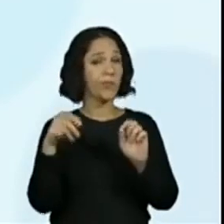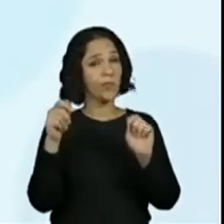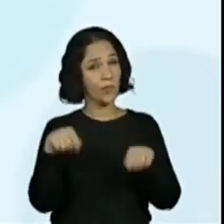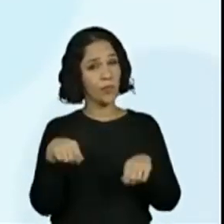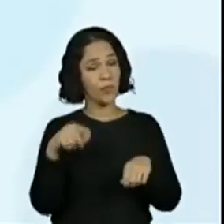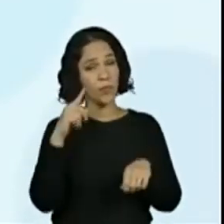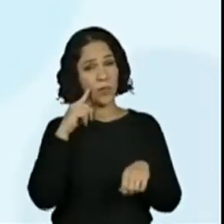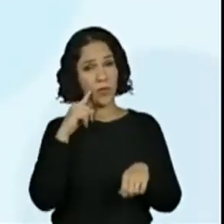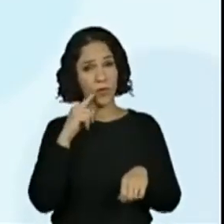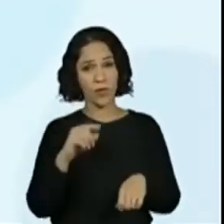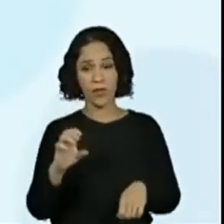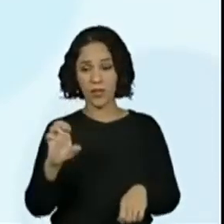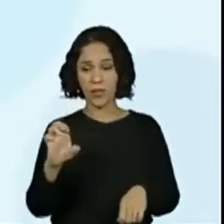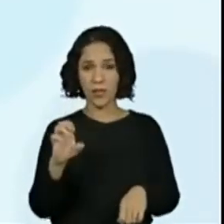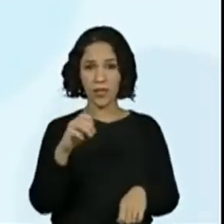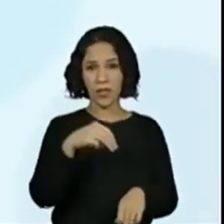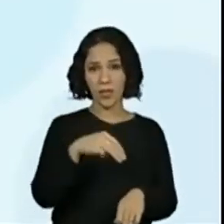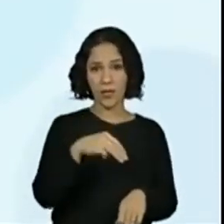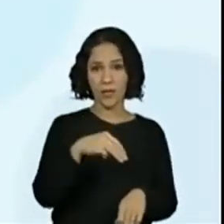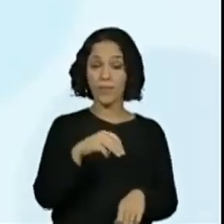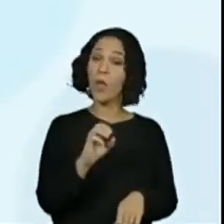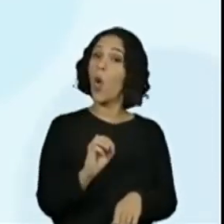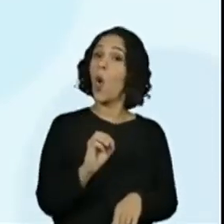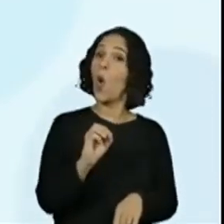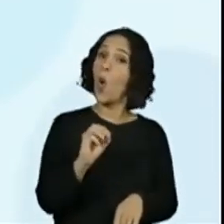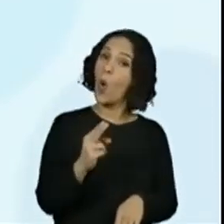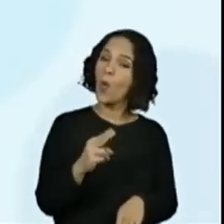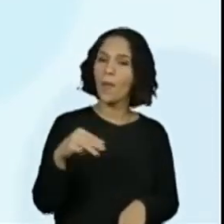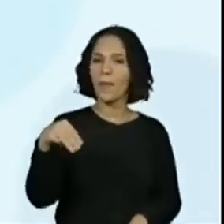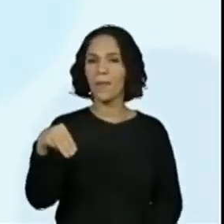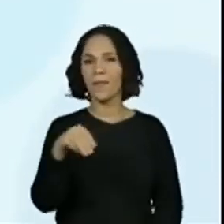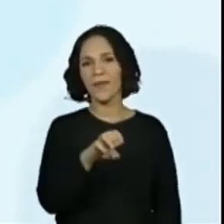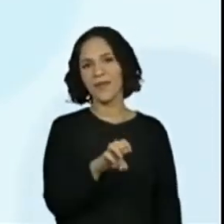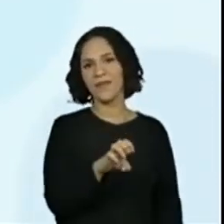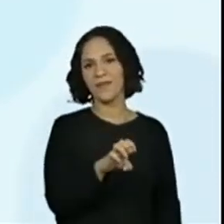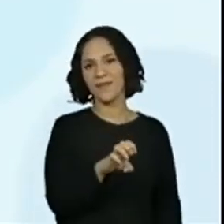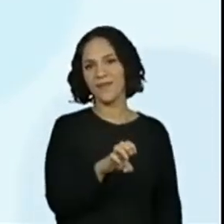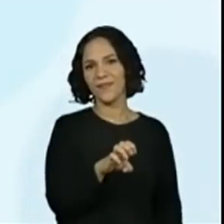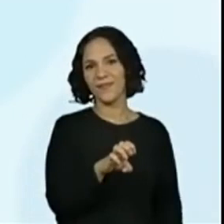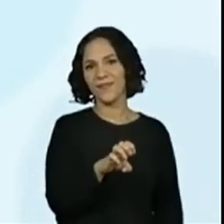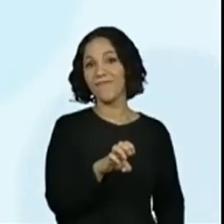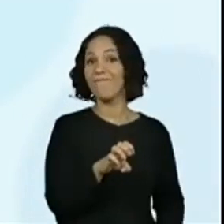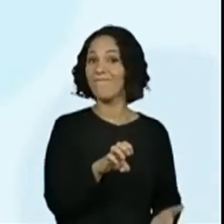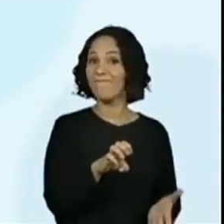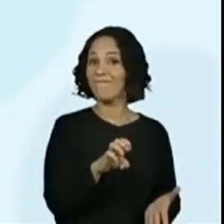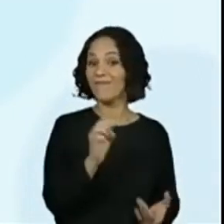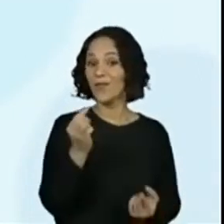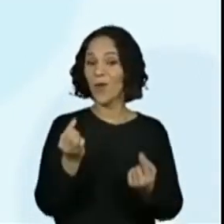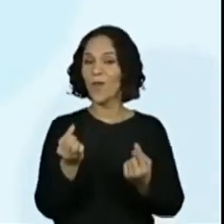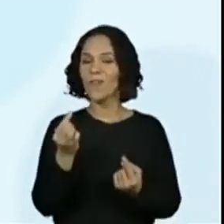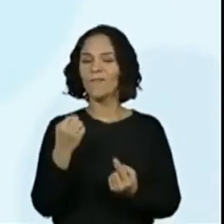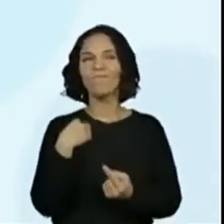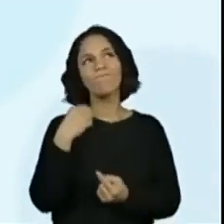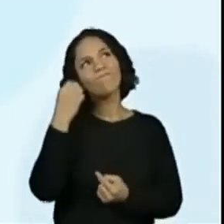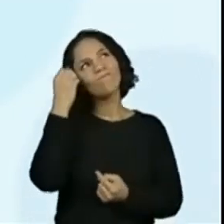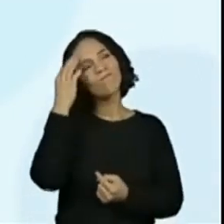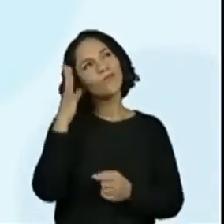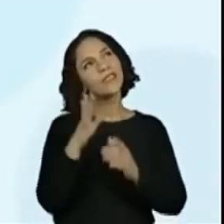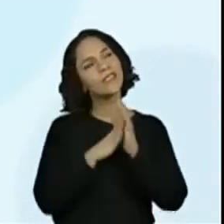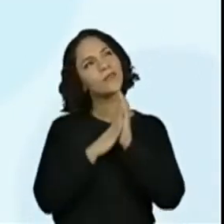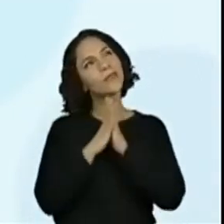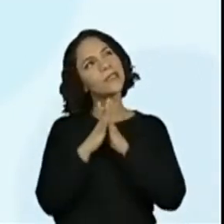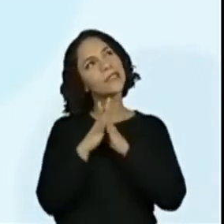Em. Ou eu posso escrever me. Me. Na quadrinha, eu não me lembro de ter. Então. Eu me lembro.